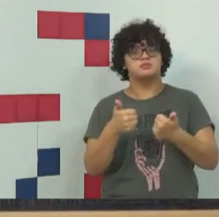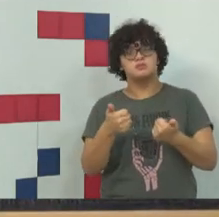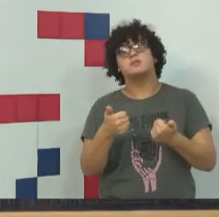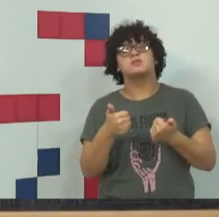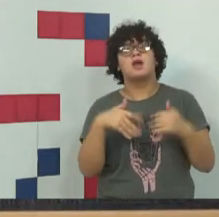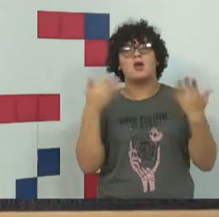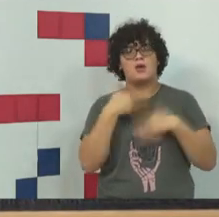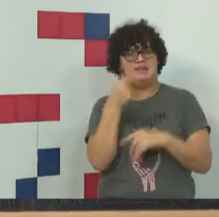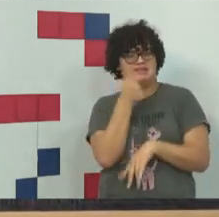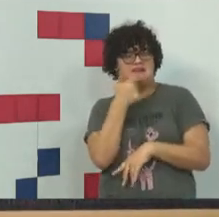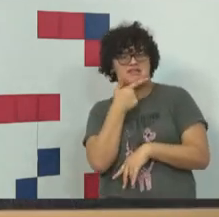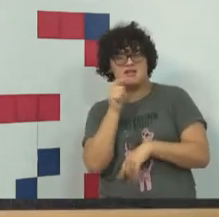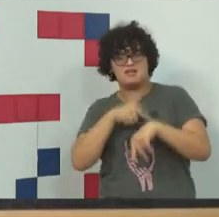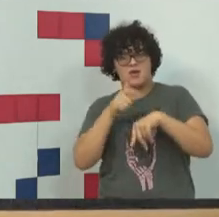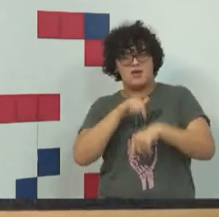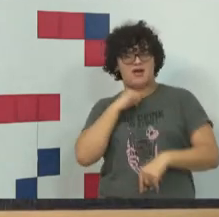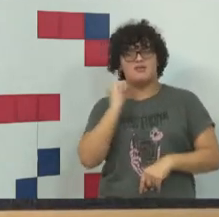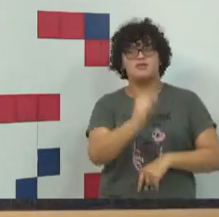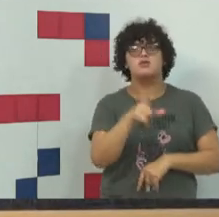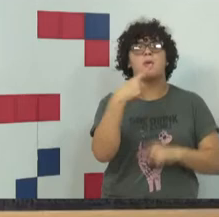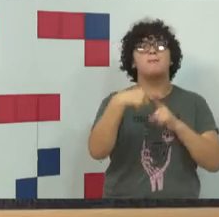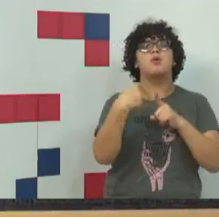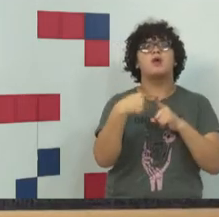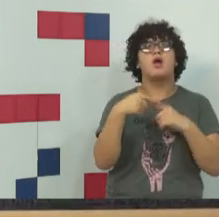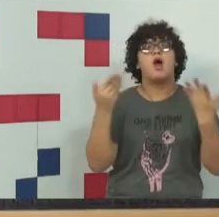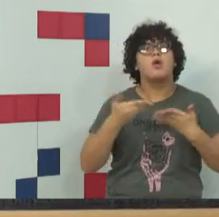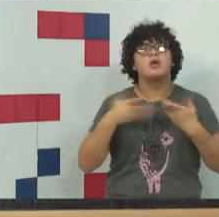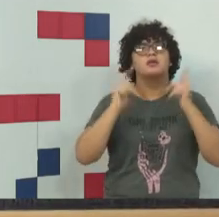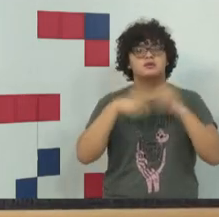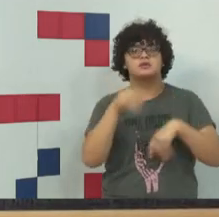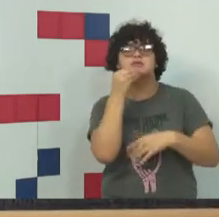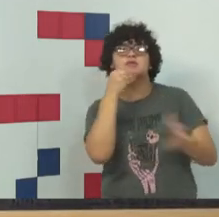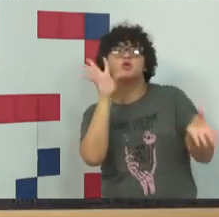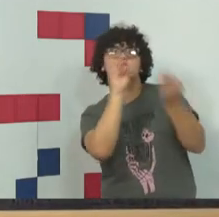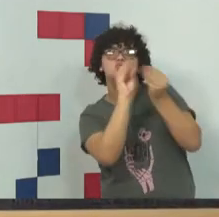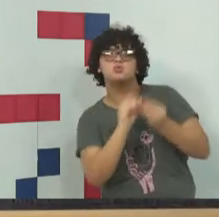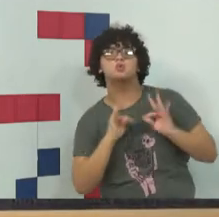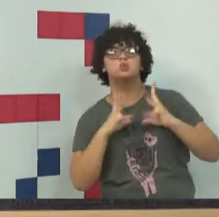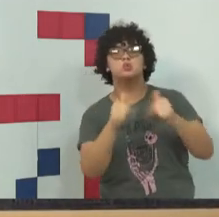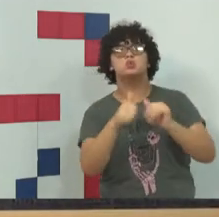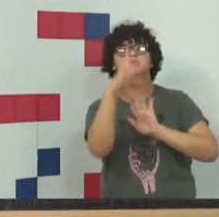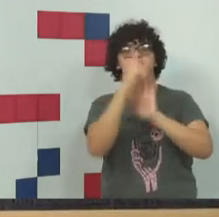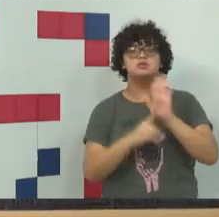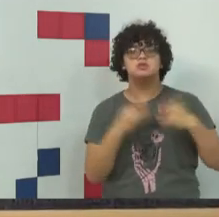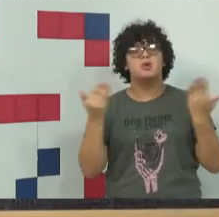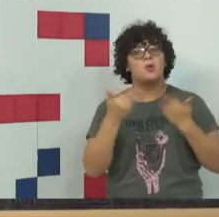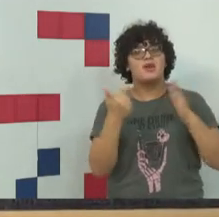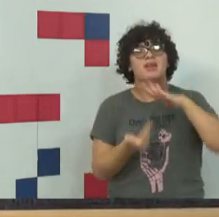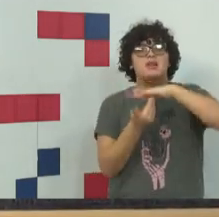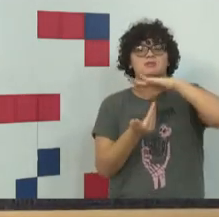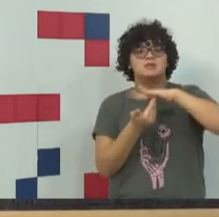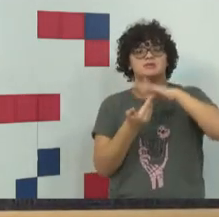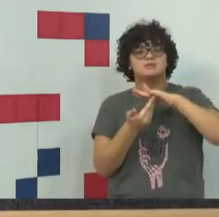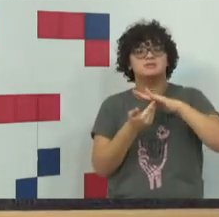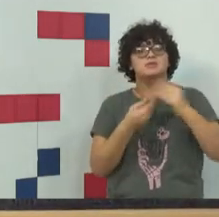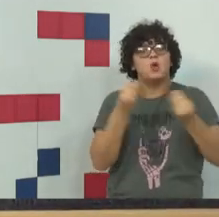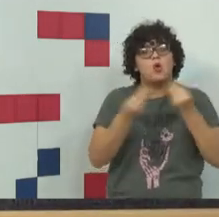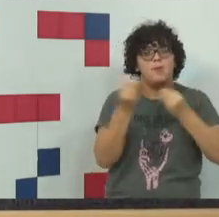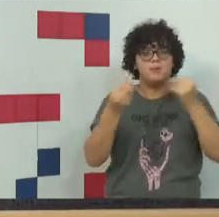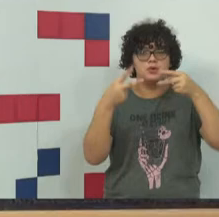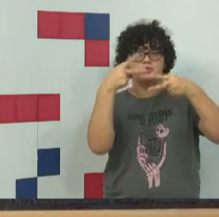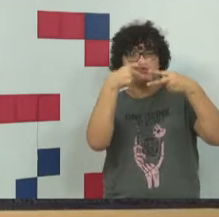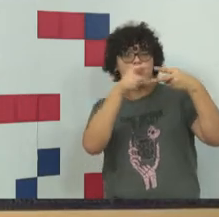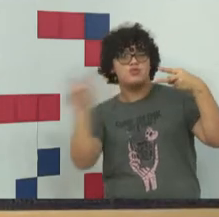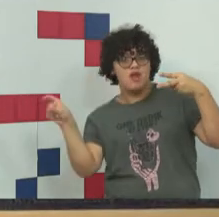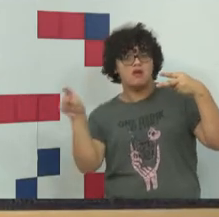E é engraçado a gente falar porque a gente poderia resumir todos esses direitos e ter esses limites com duas frases que a